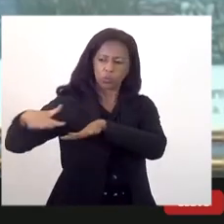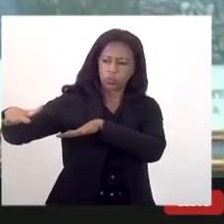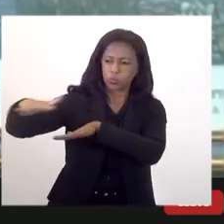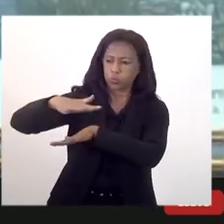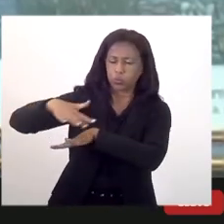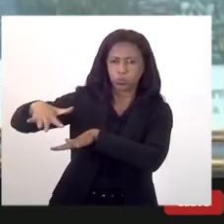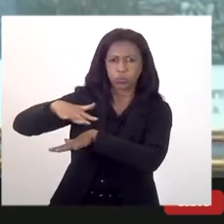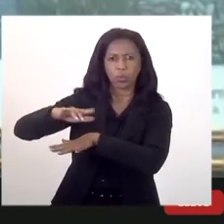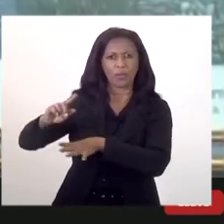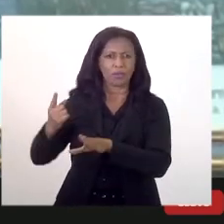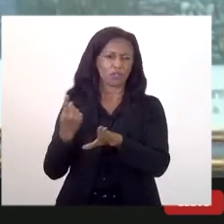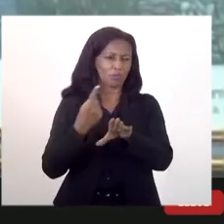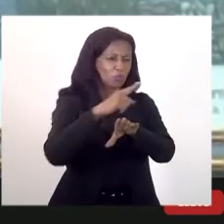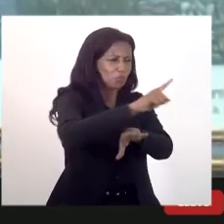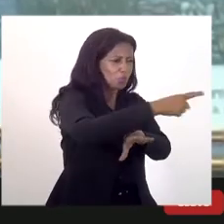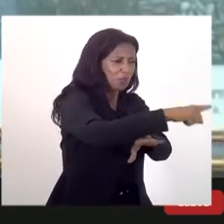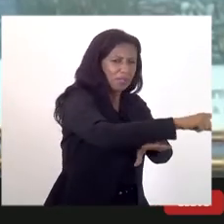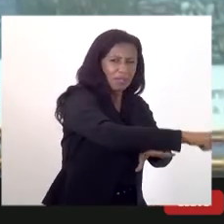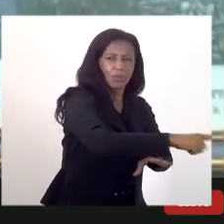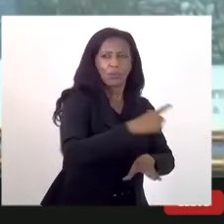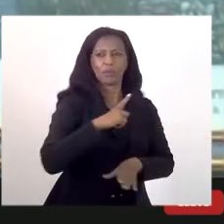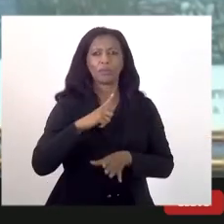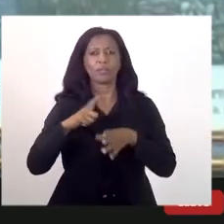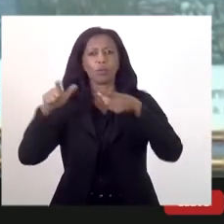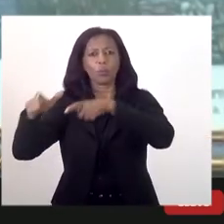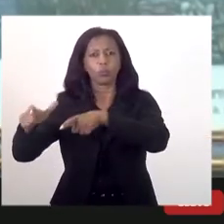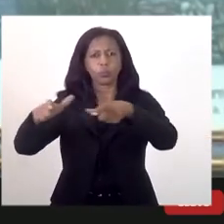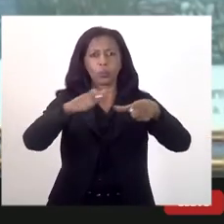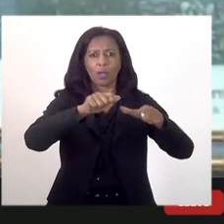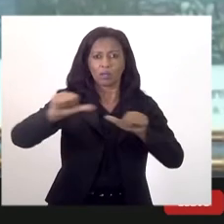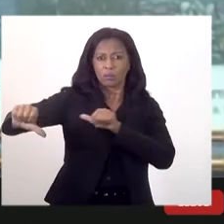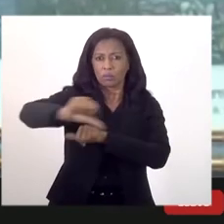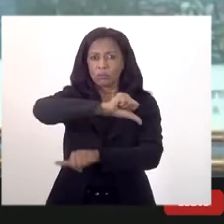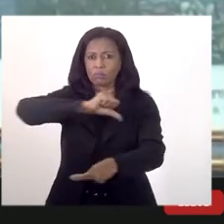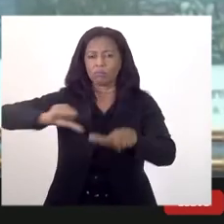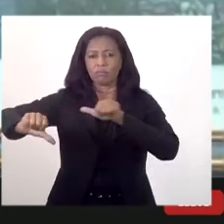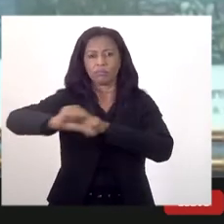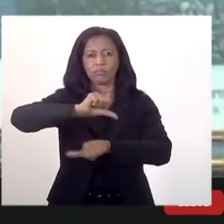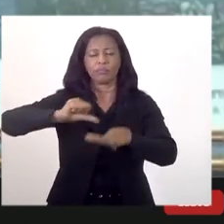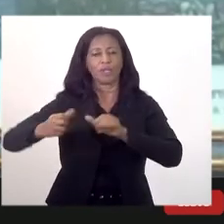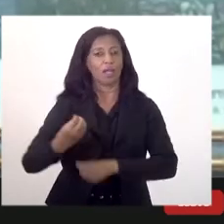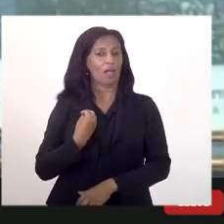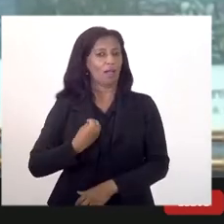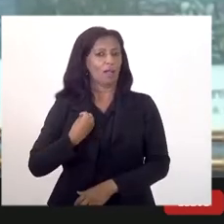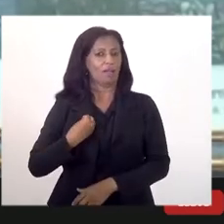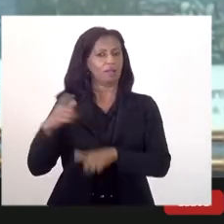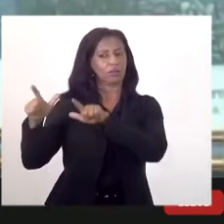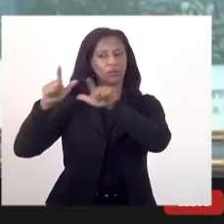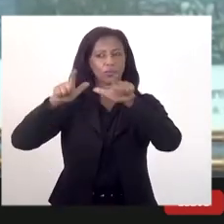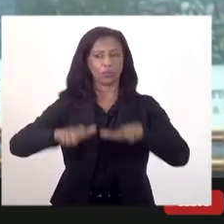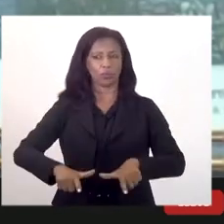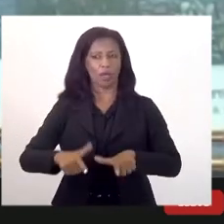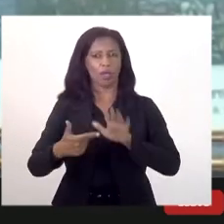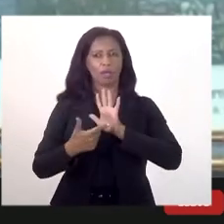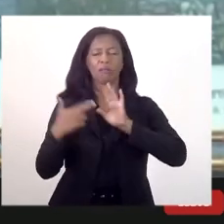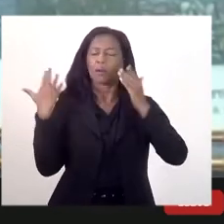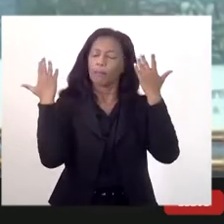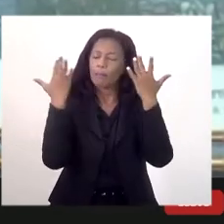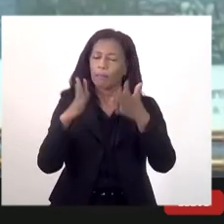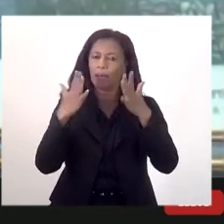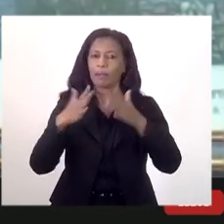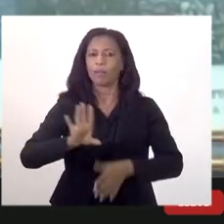temos o interior do estado, todas as regiões que a gente pode realmente mudar a realidade desses lugares. Então, presidente, parabéns pelo